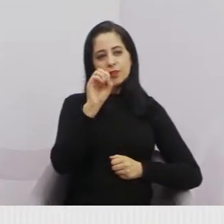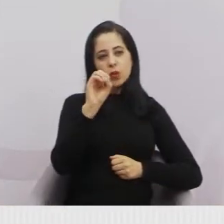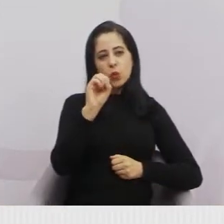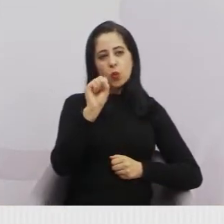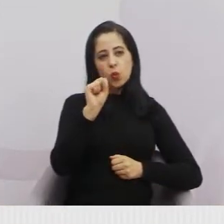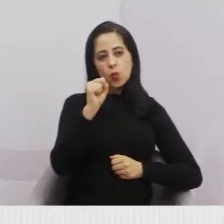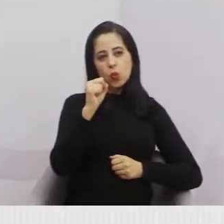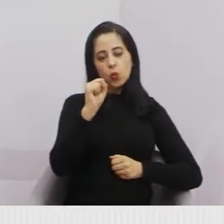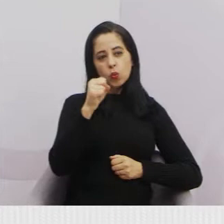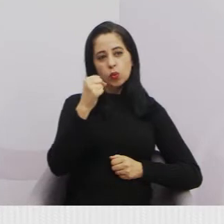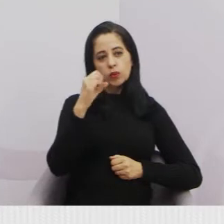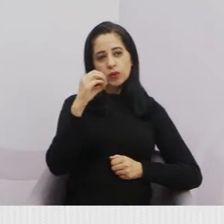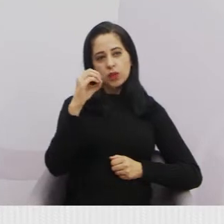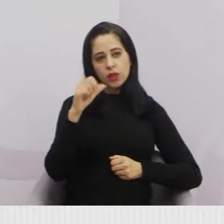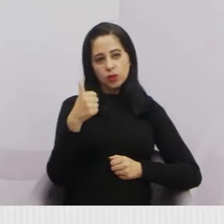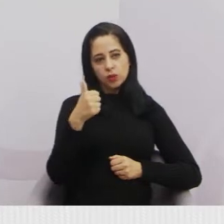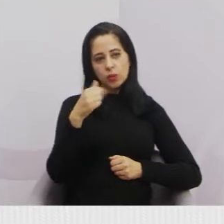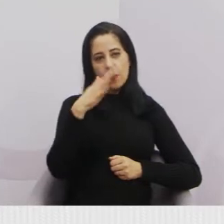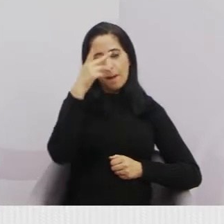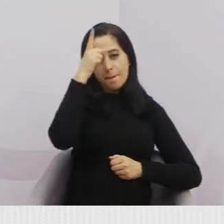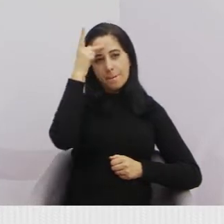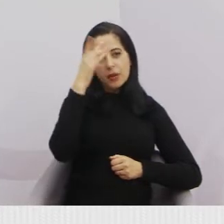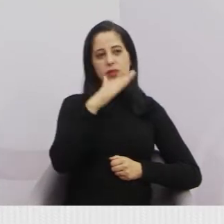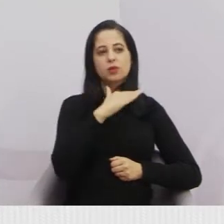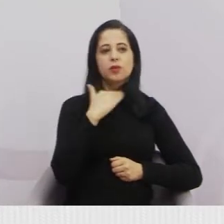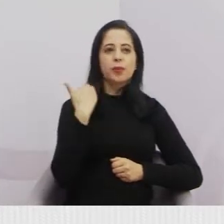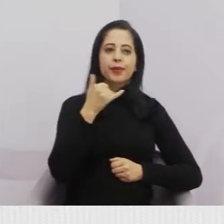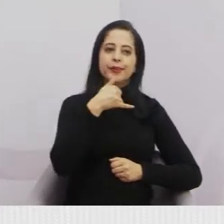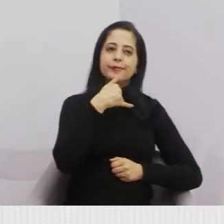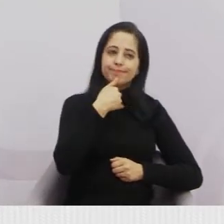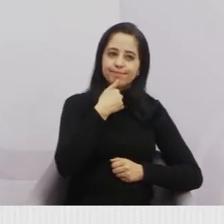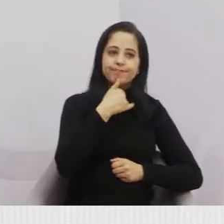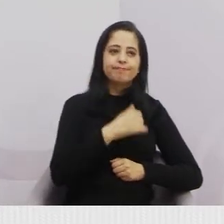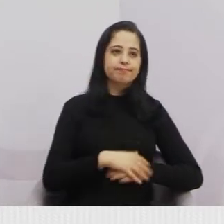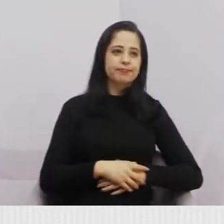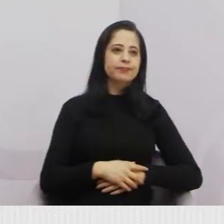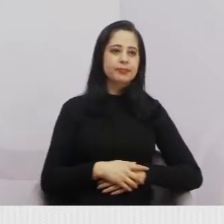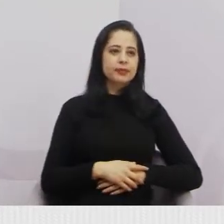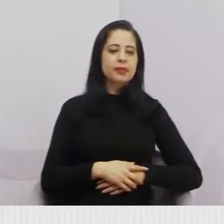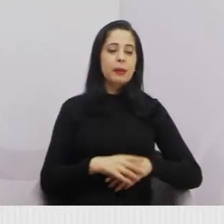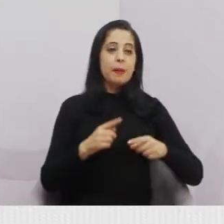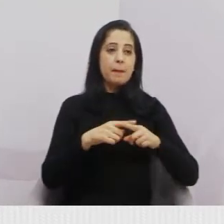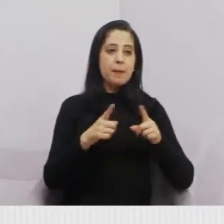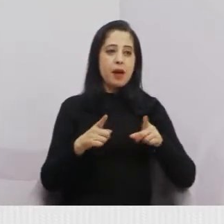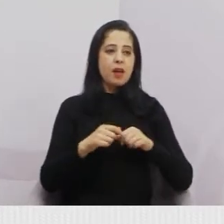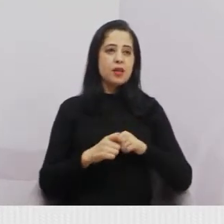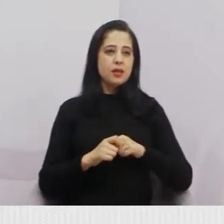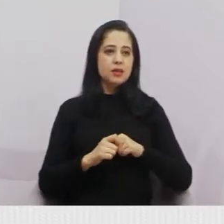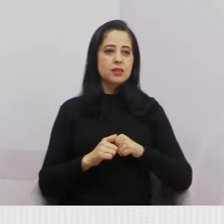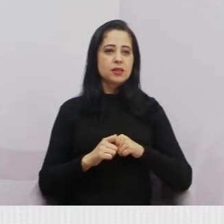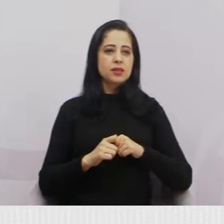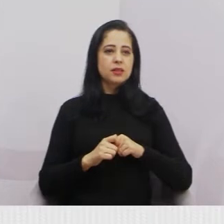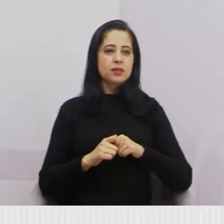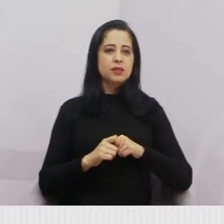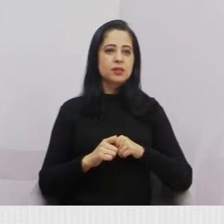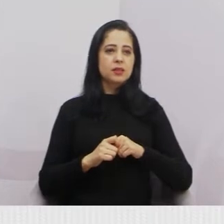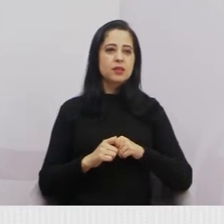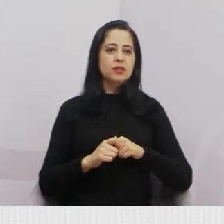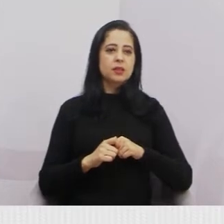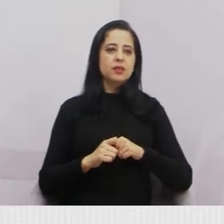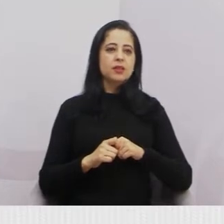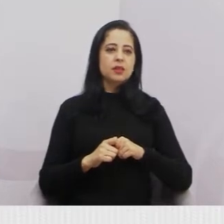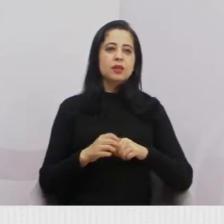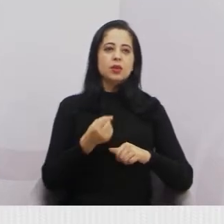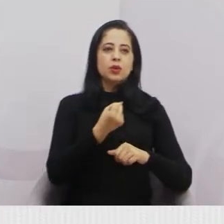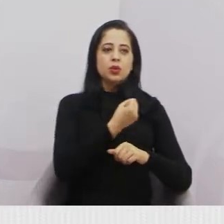óbitos, infelizmente, tá? Mas estamos tendo ainda, os números estão indo mais devagar,